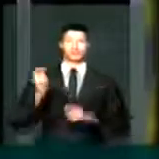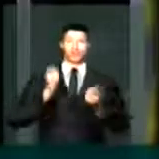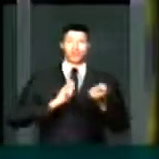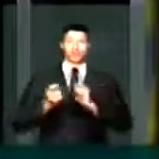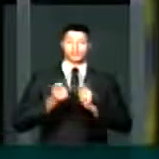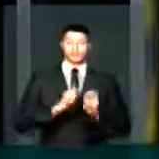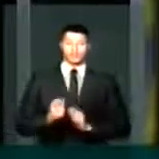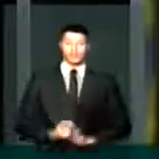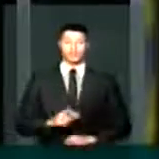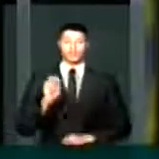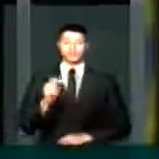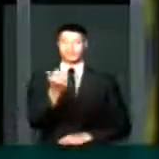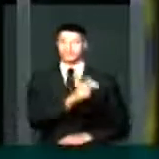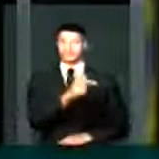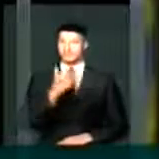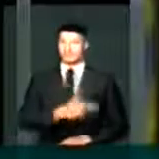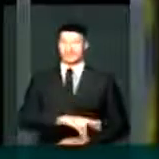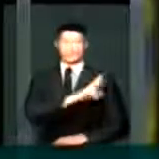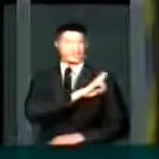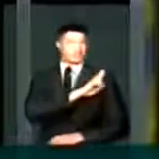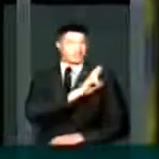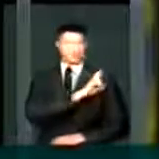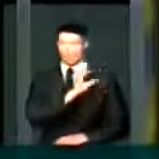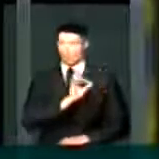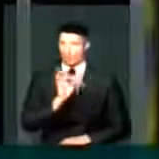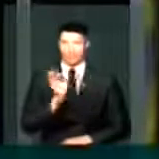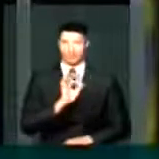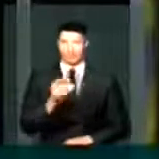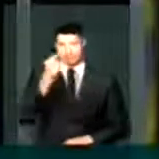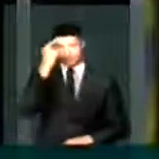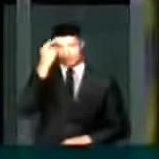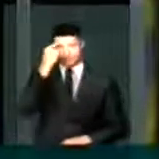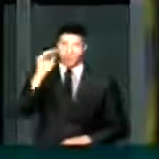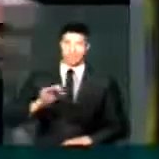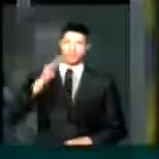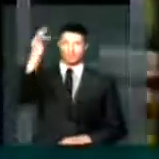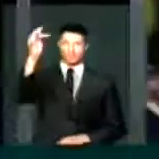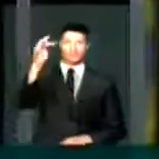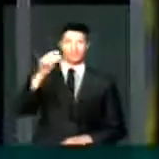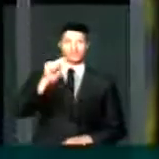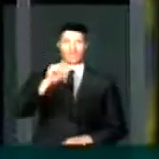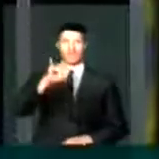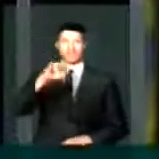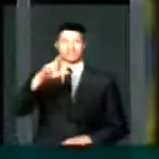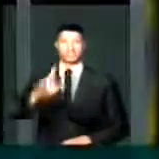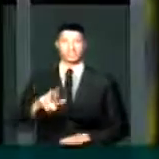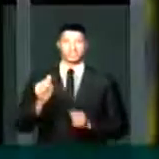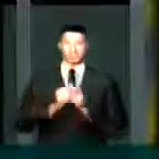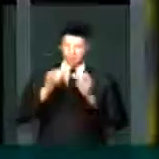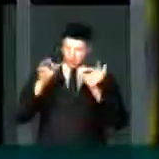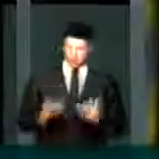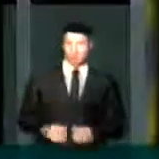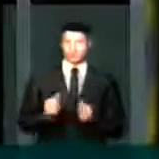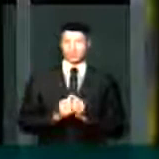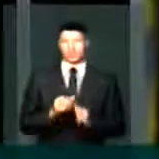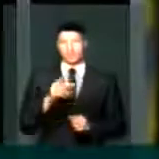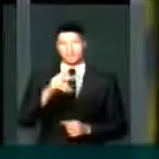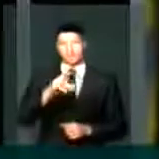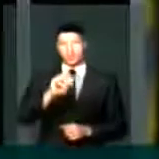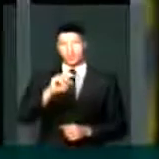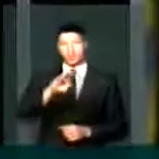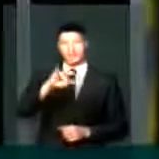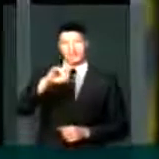administração que não teve a responsabilidade de pensar no futuro, de agir com dignidade e com probidade,